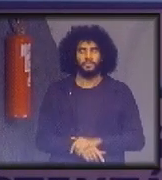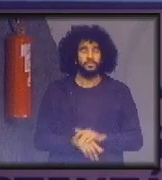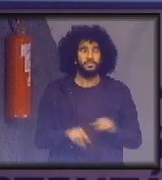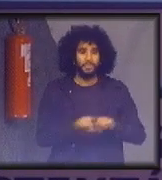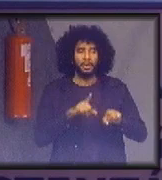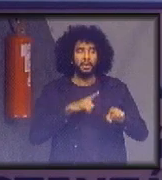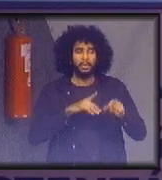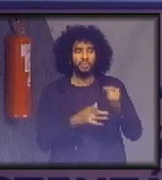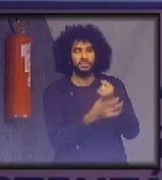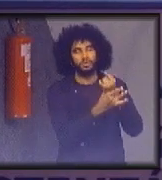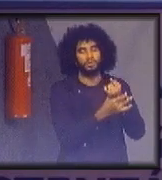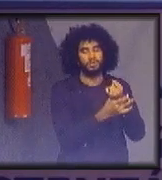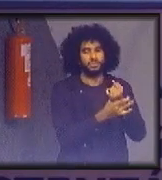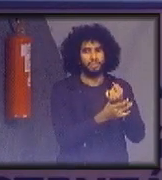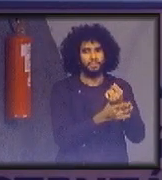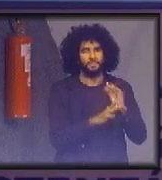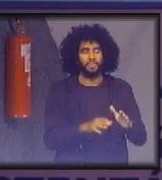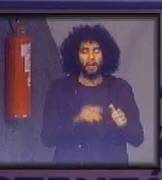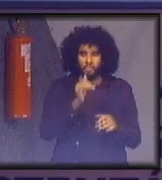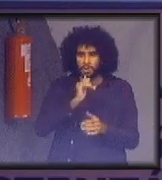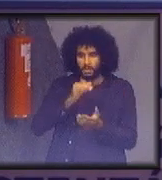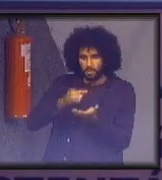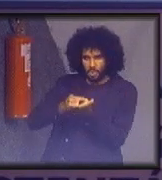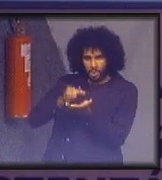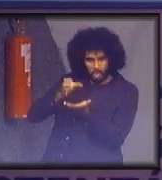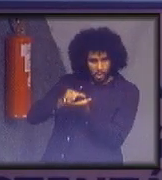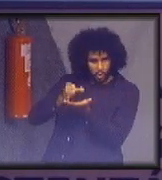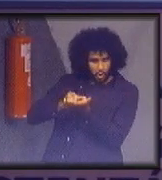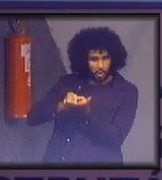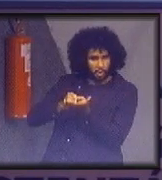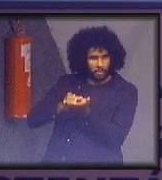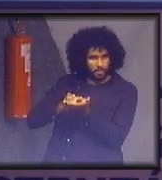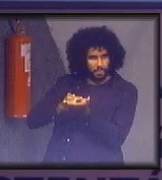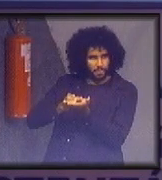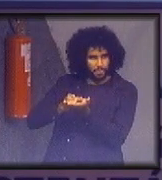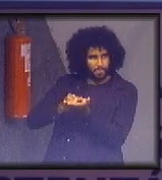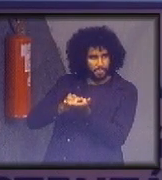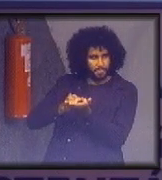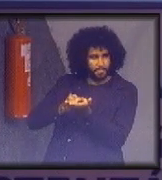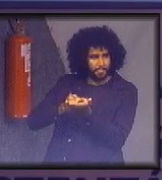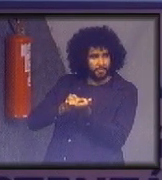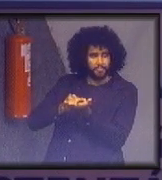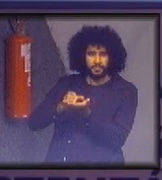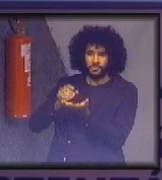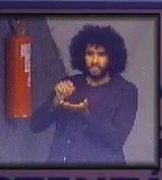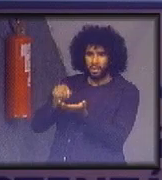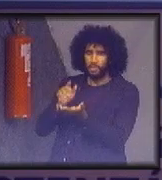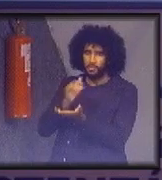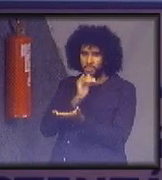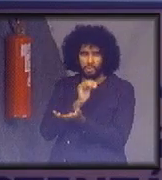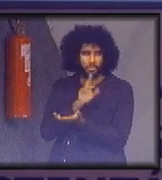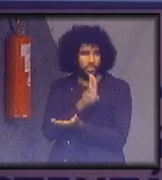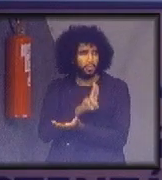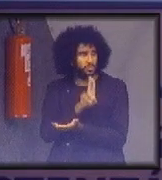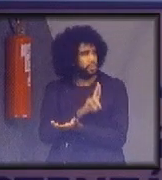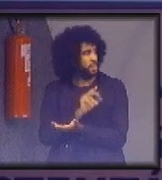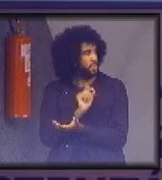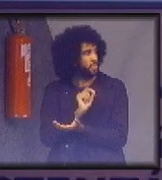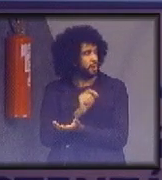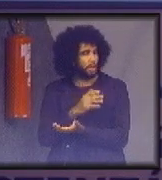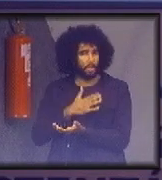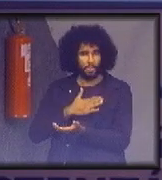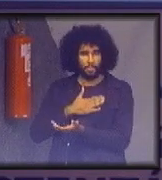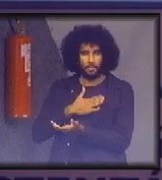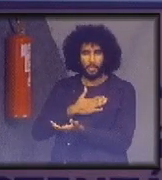documentos. Em copos descartáveis, água engarrafada e resíduos, de um lado, se poderia usar essa opção do meu copo